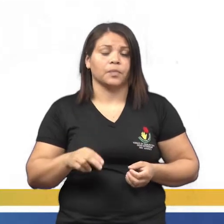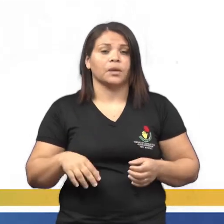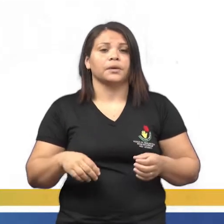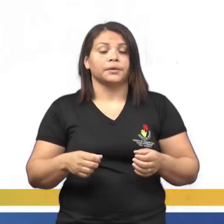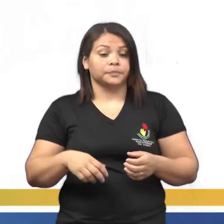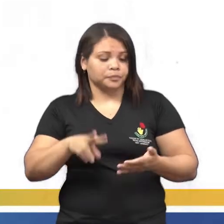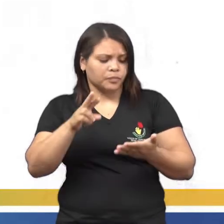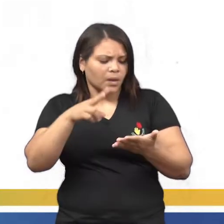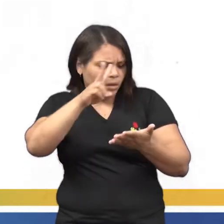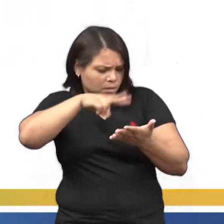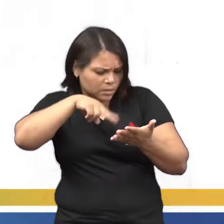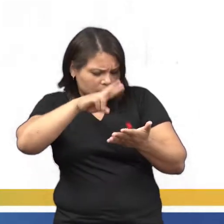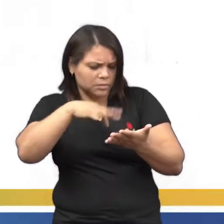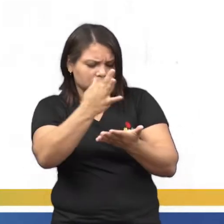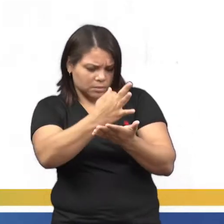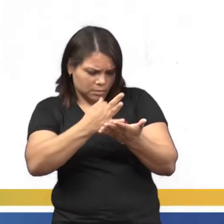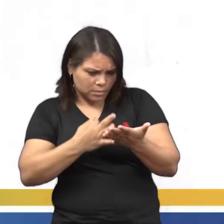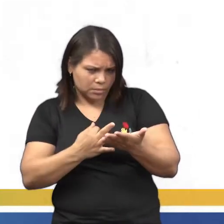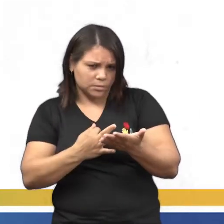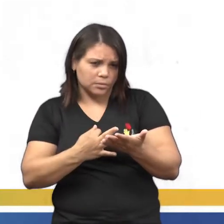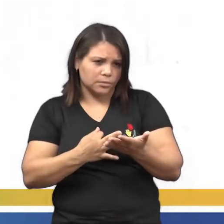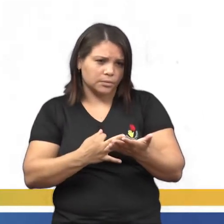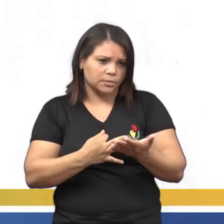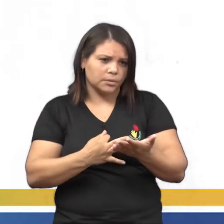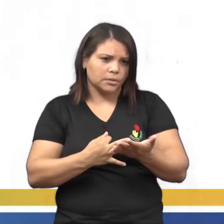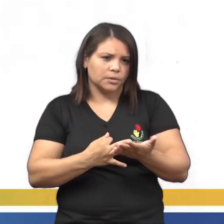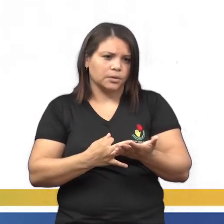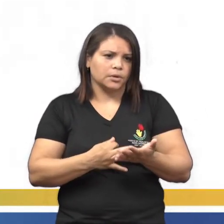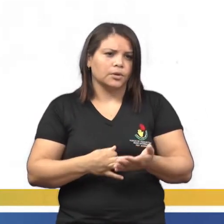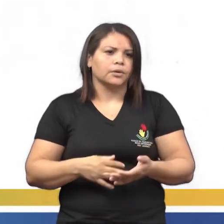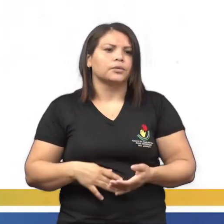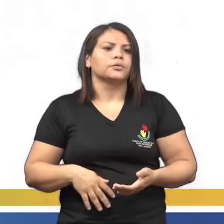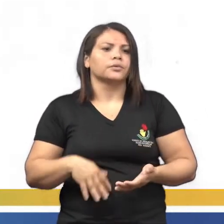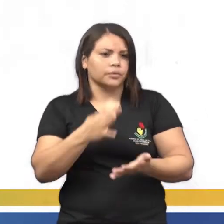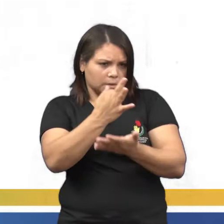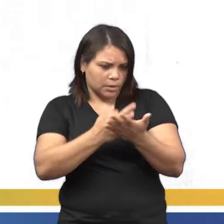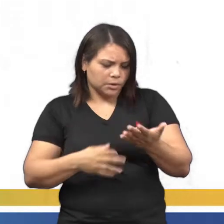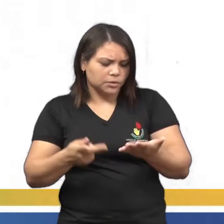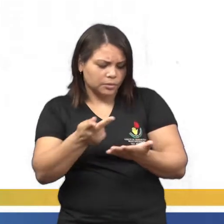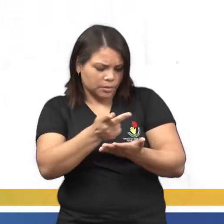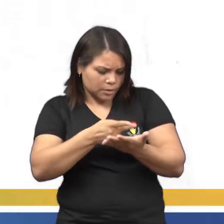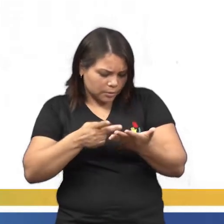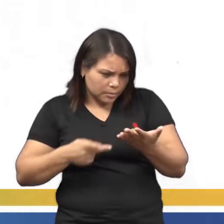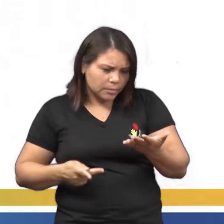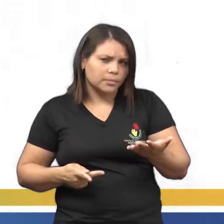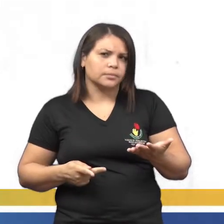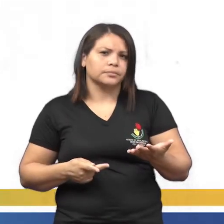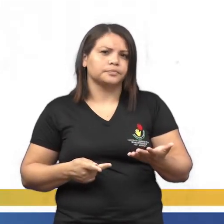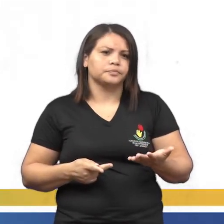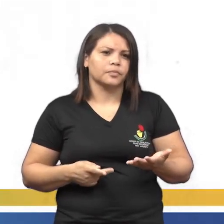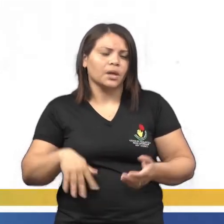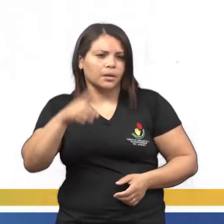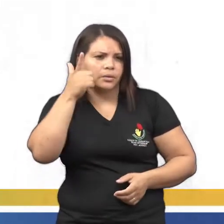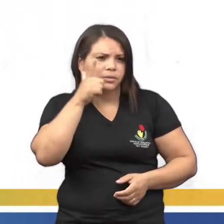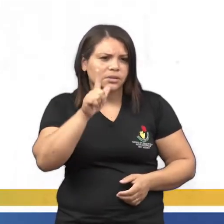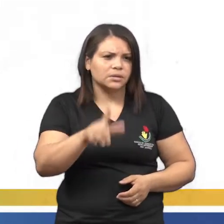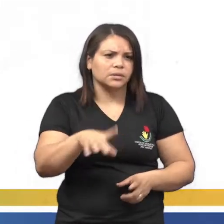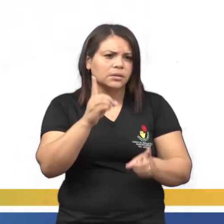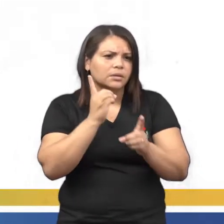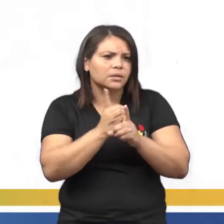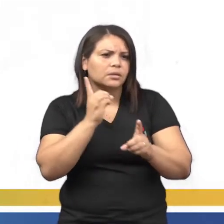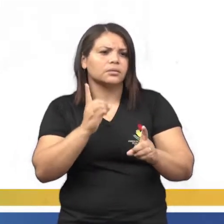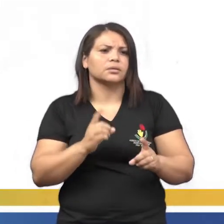realizar a leitura de textos, né? No caso, o texto que eu vou trazer para vocês é um poema. E conseguir